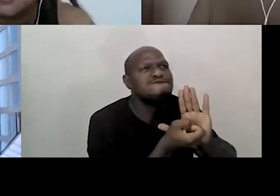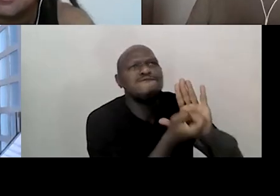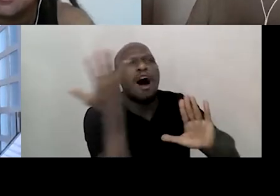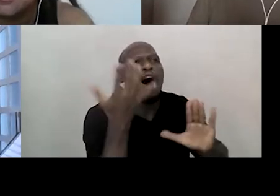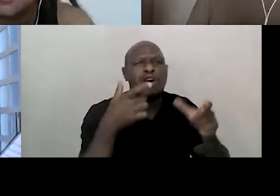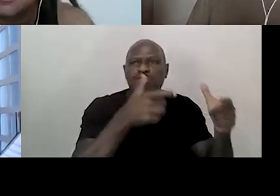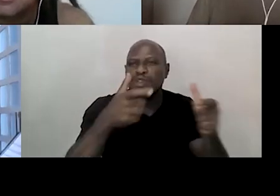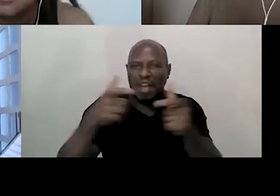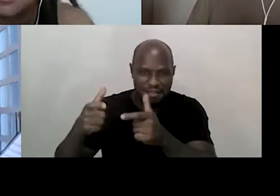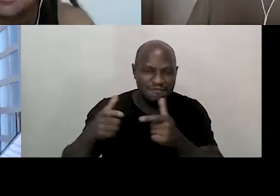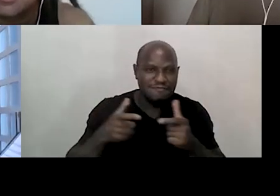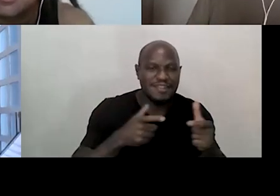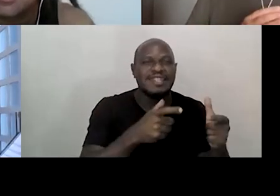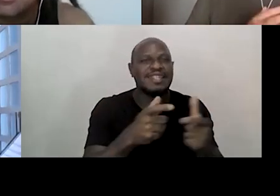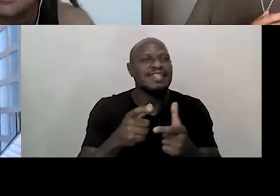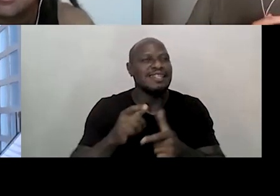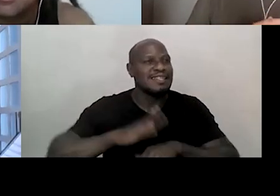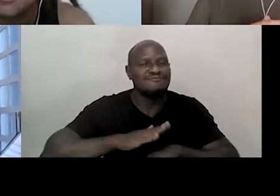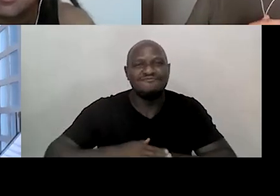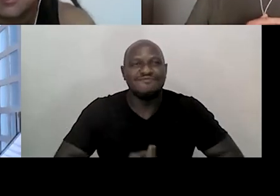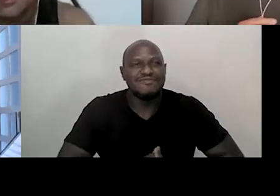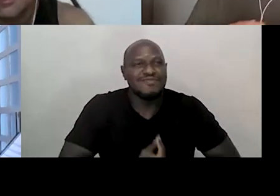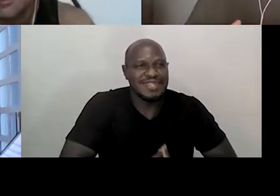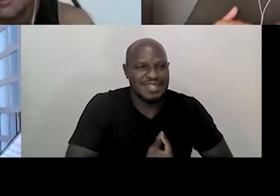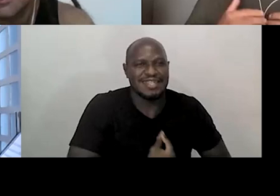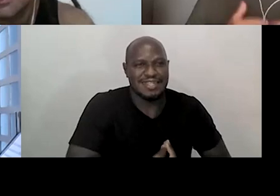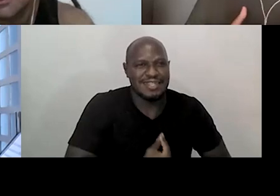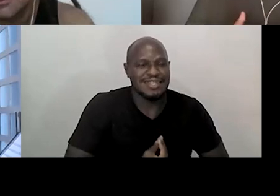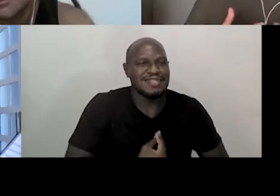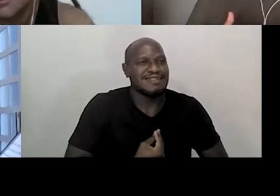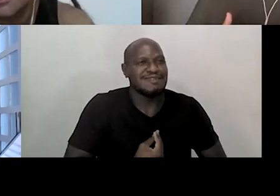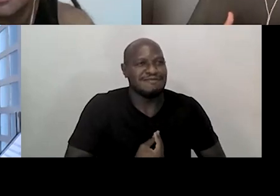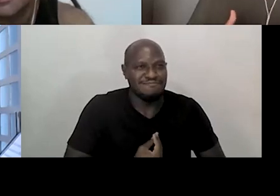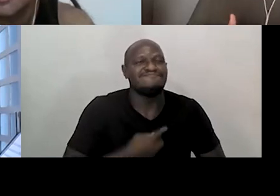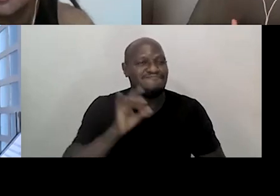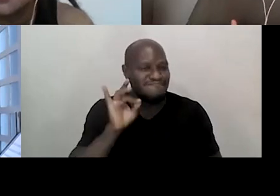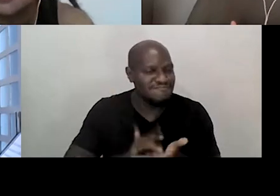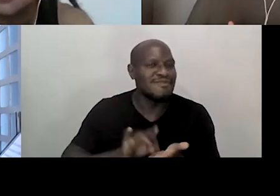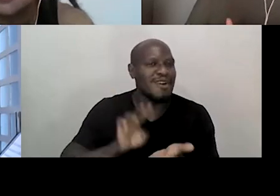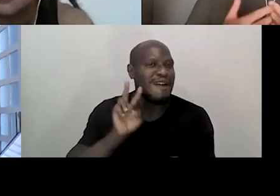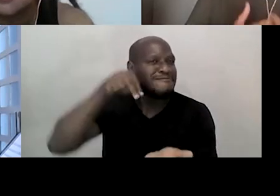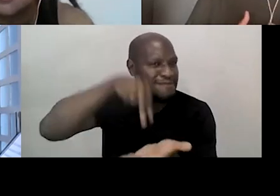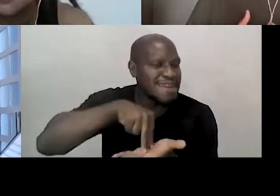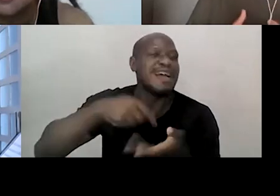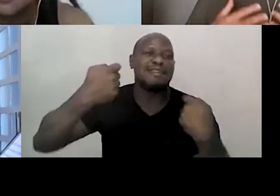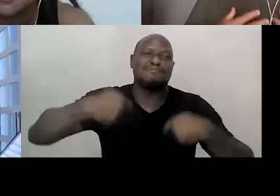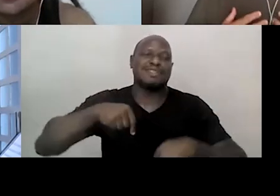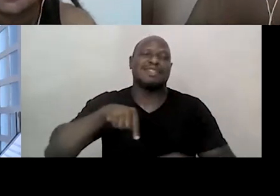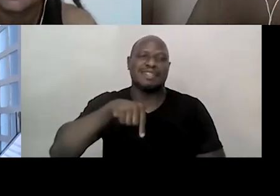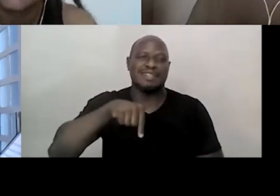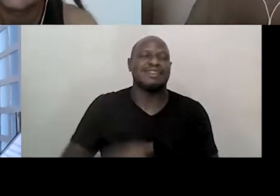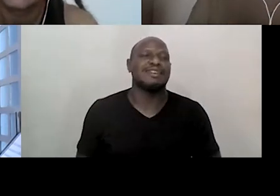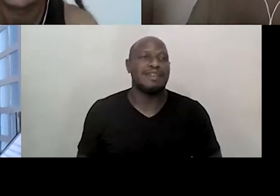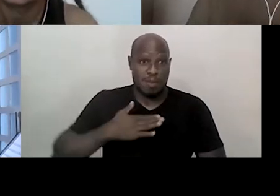e está se fazendo presente onde realmente ele precisa estar. No nosso caso, no meu